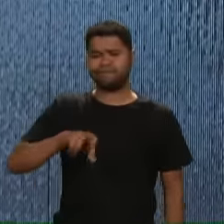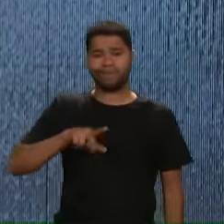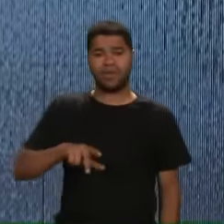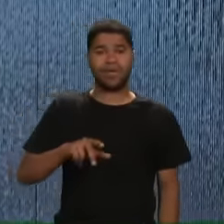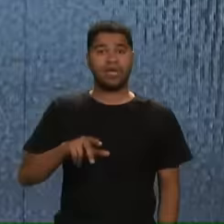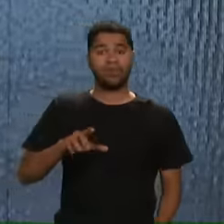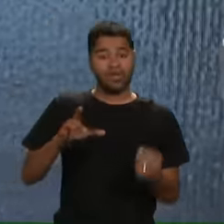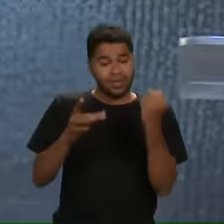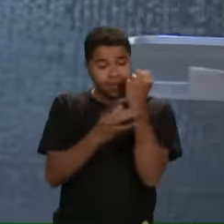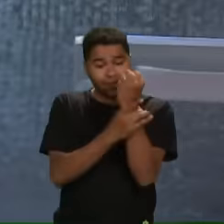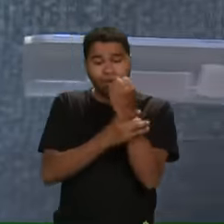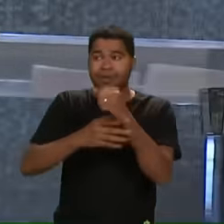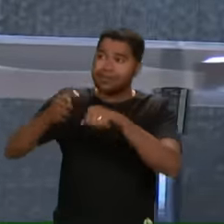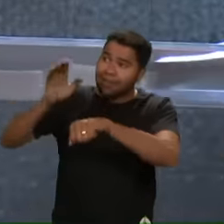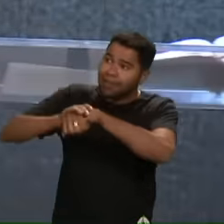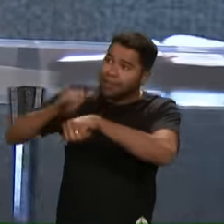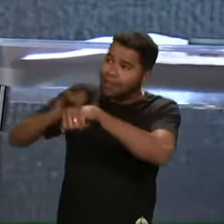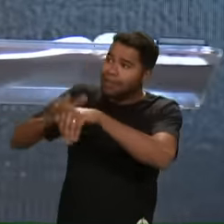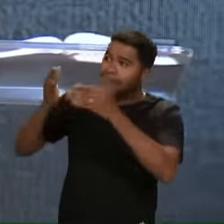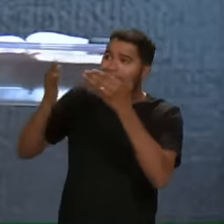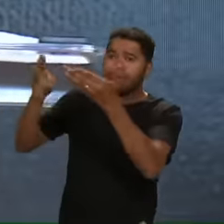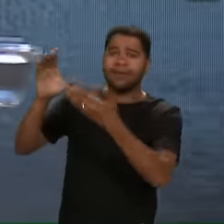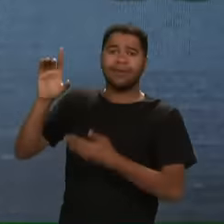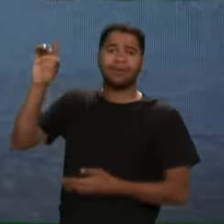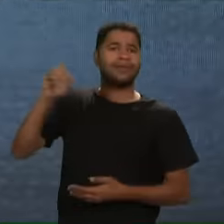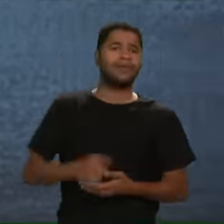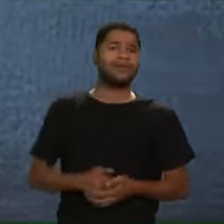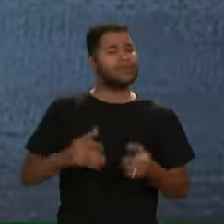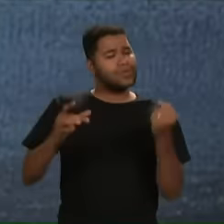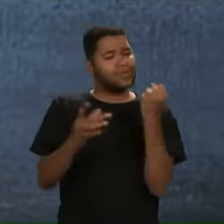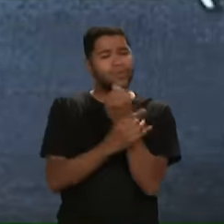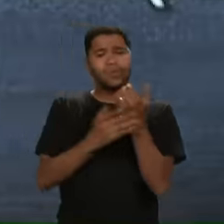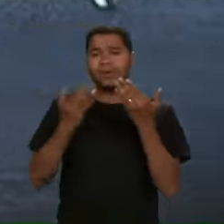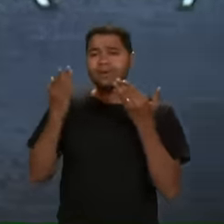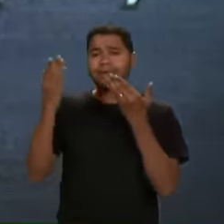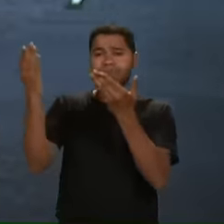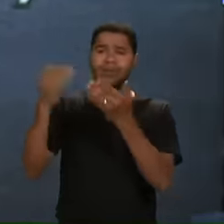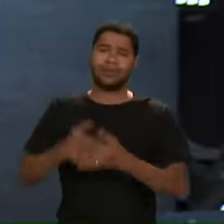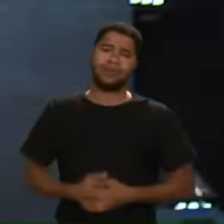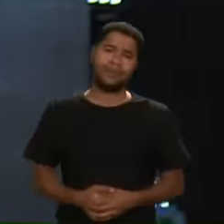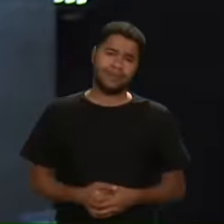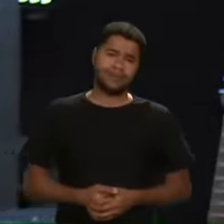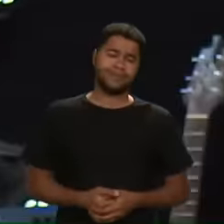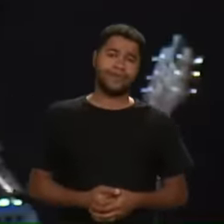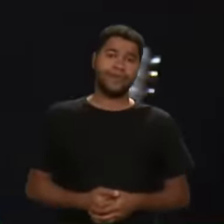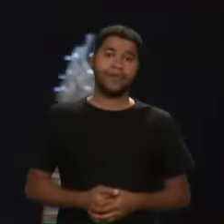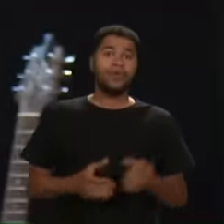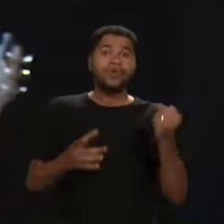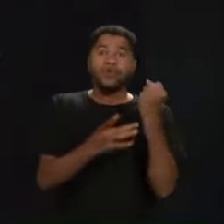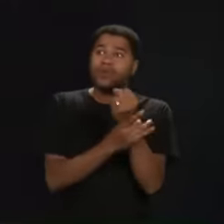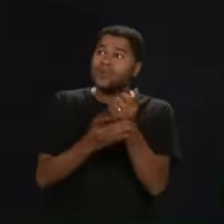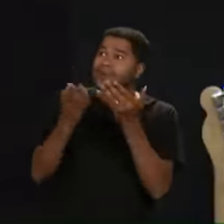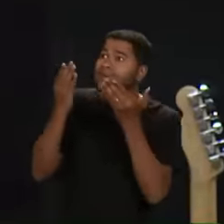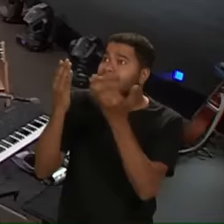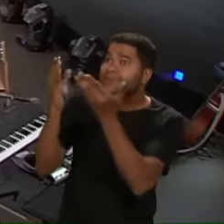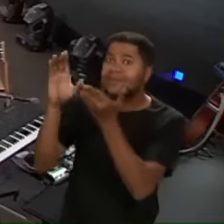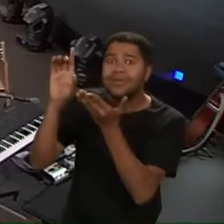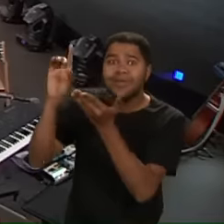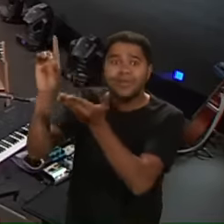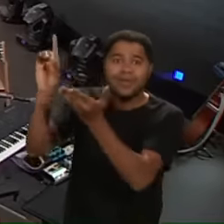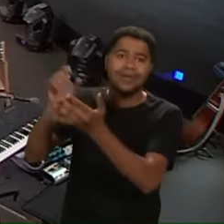segurança é Deus Sua segurança é Ele Sua segurança é Ele